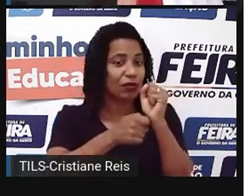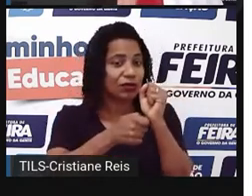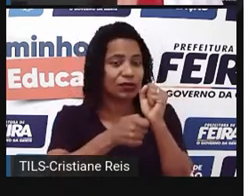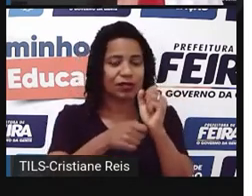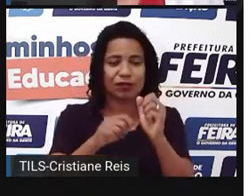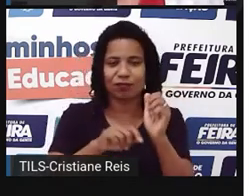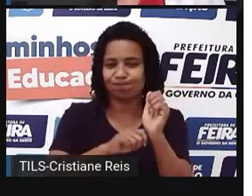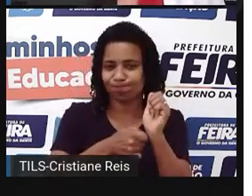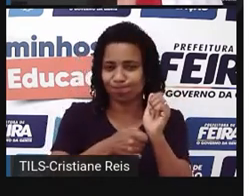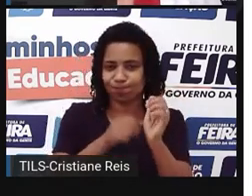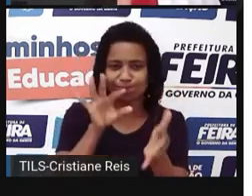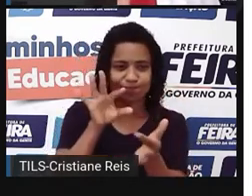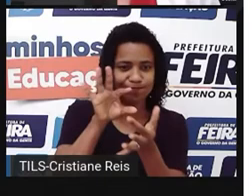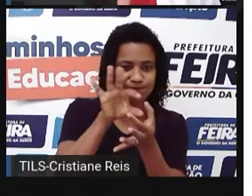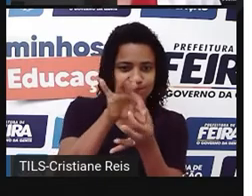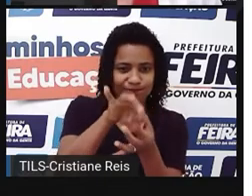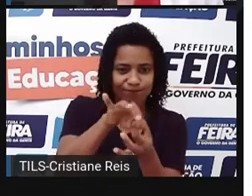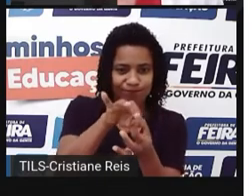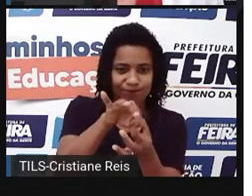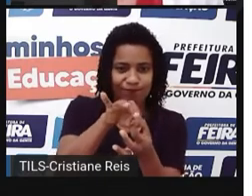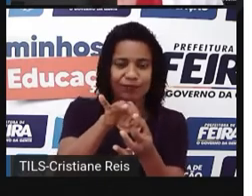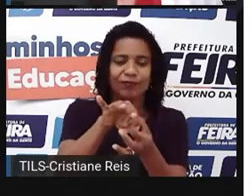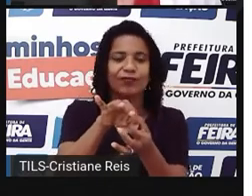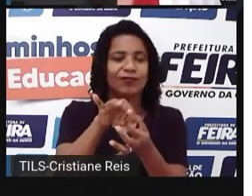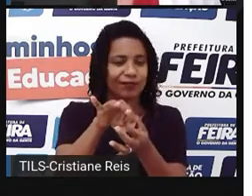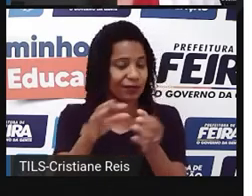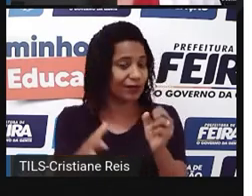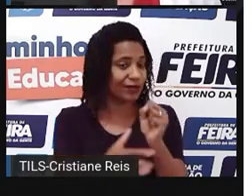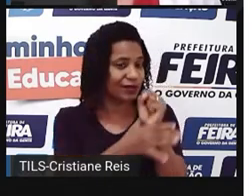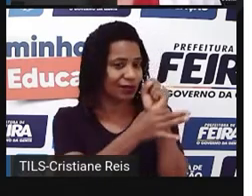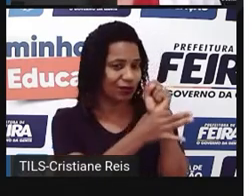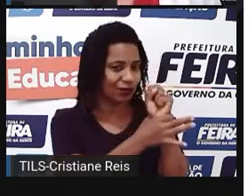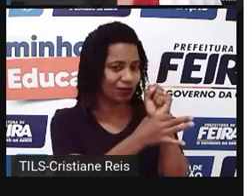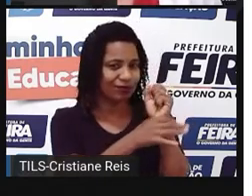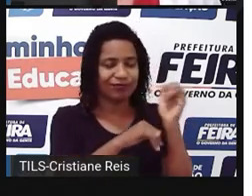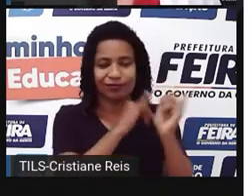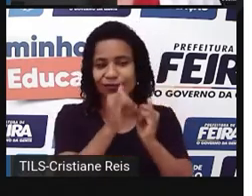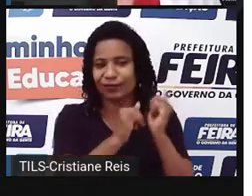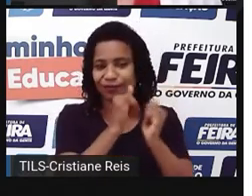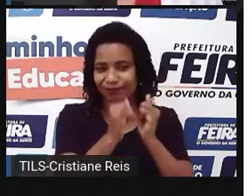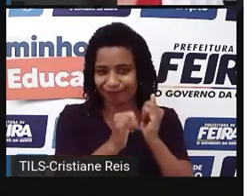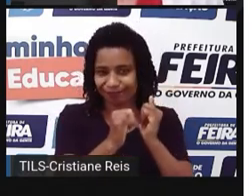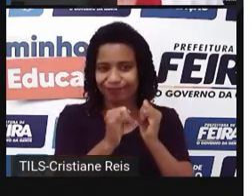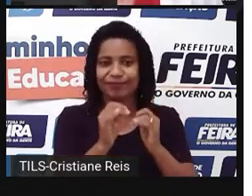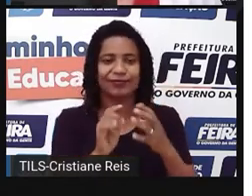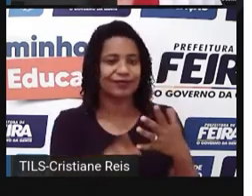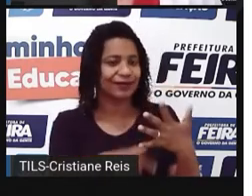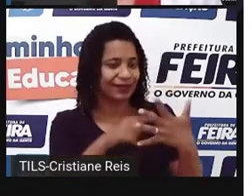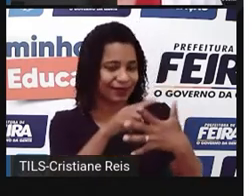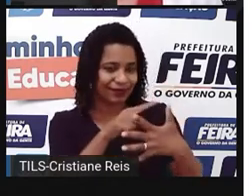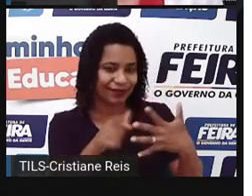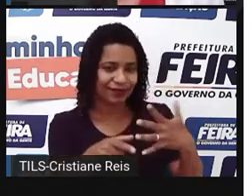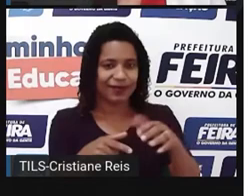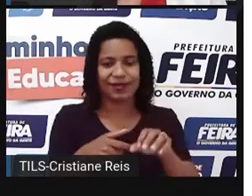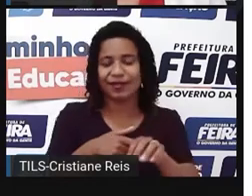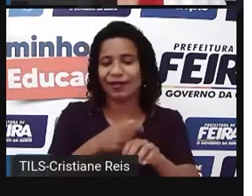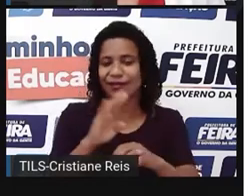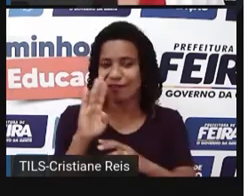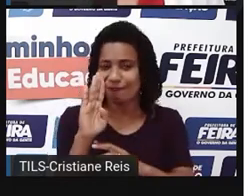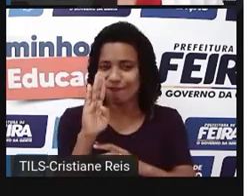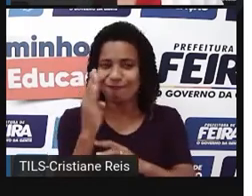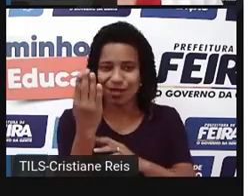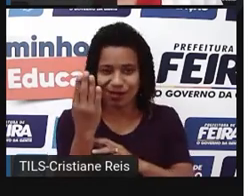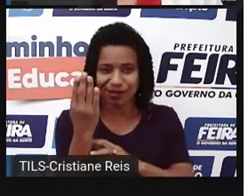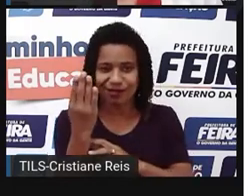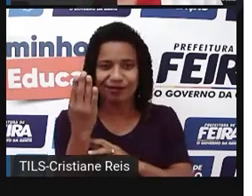de chaves, né? Que dão segurança às situações da internet. Fake, a gente já sabe, hoje é muito falado,